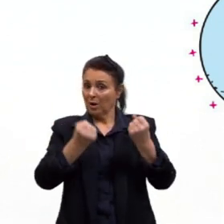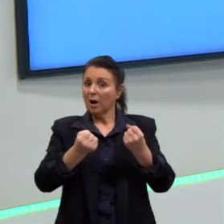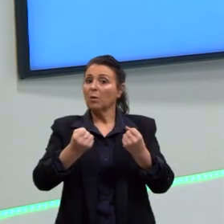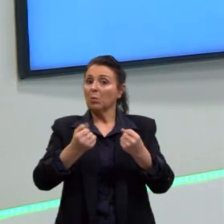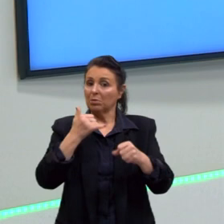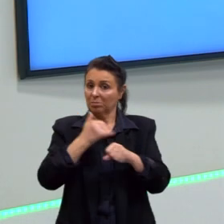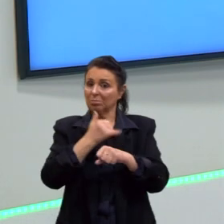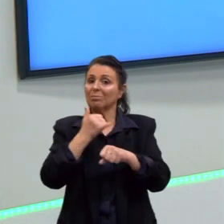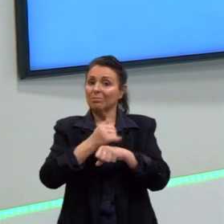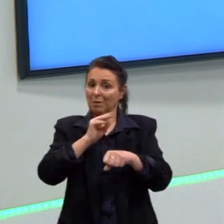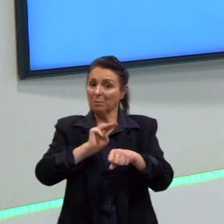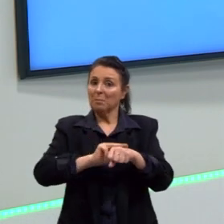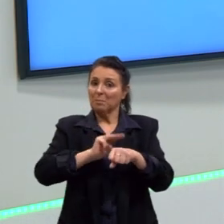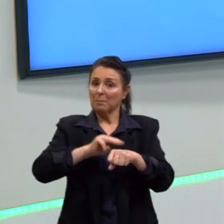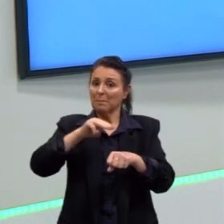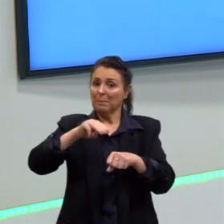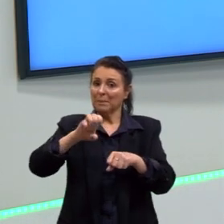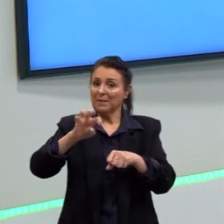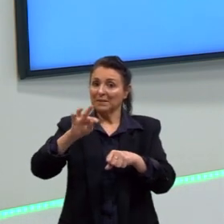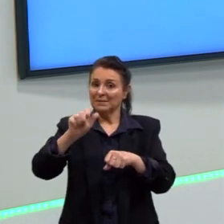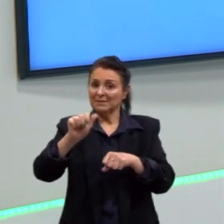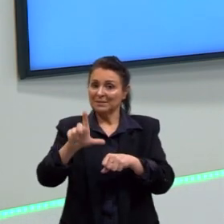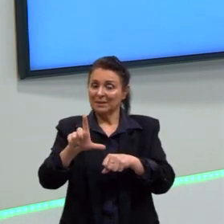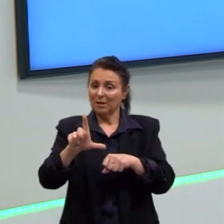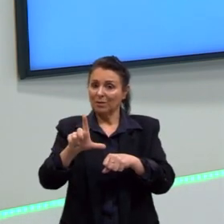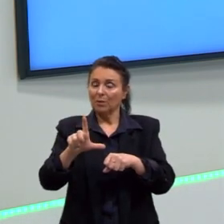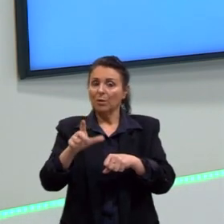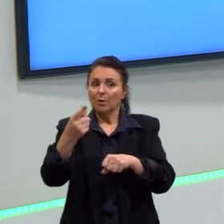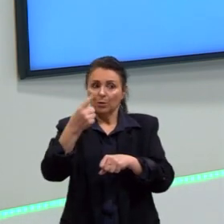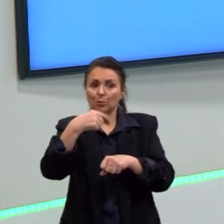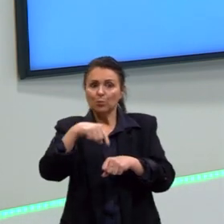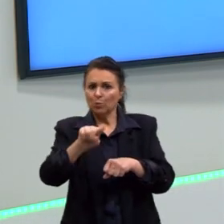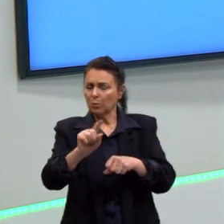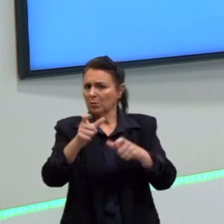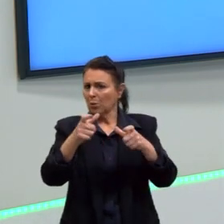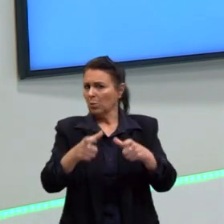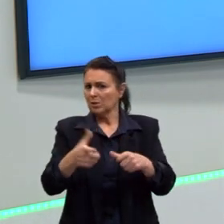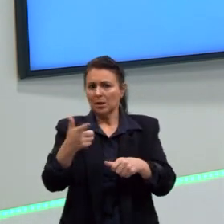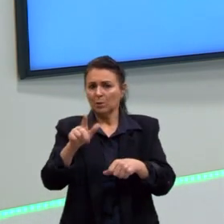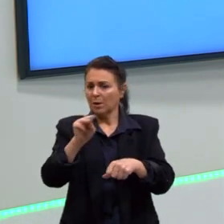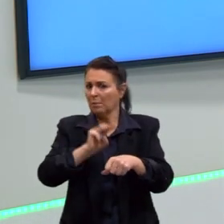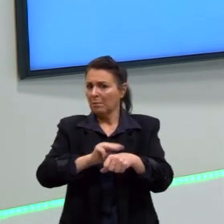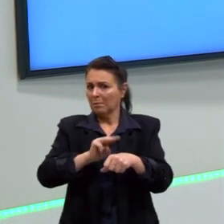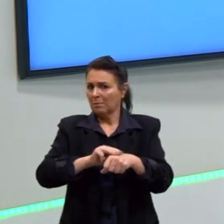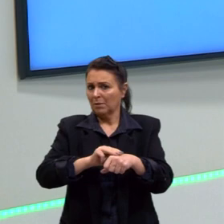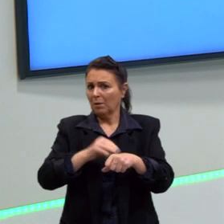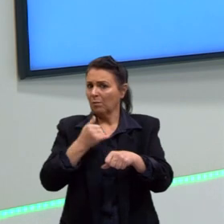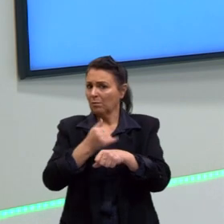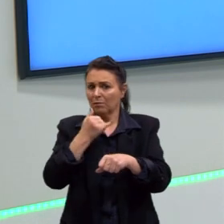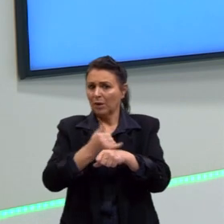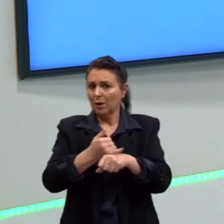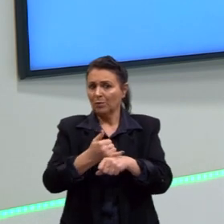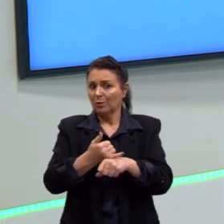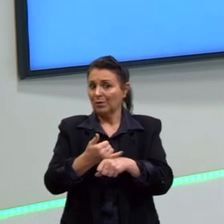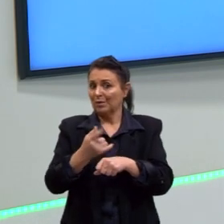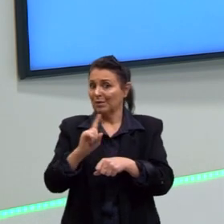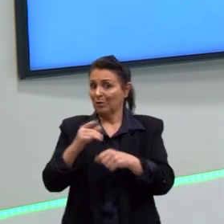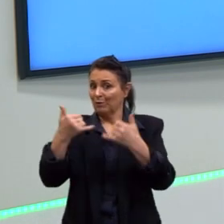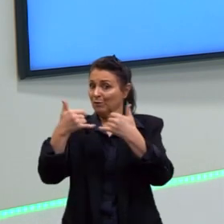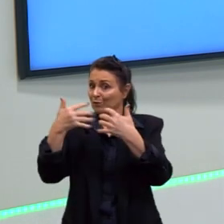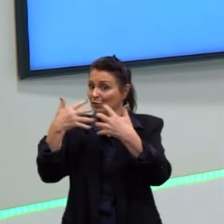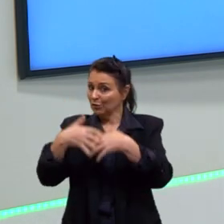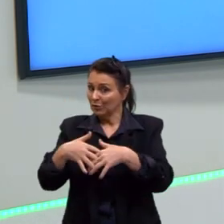Se você entrar dentro de outra coisa que não seja metálica, daí não vai funcionar. Precisa ser condutor.